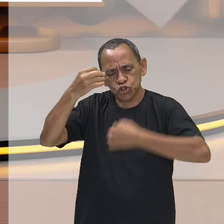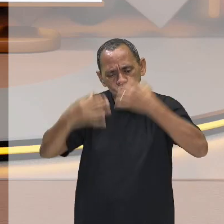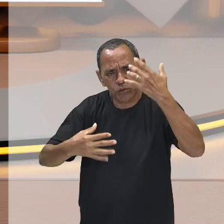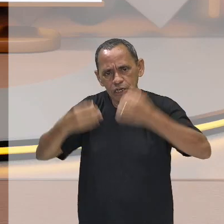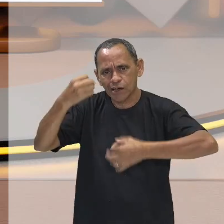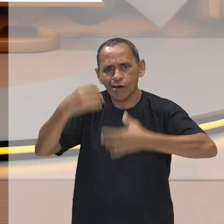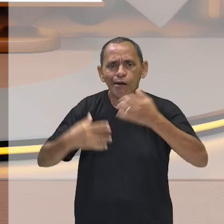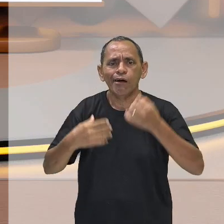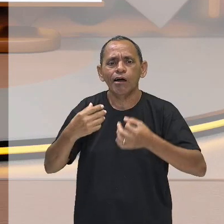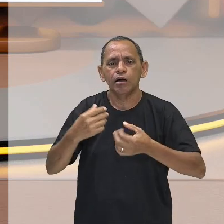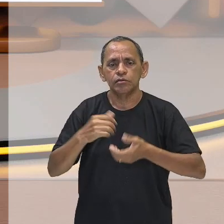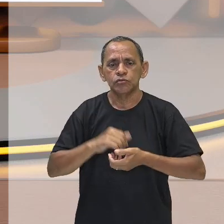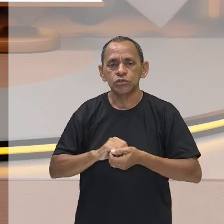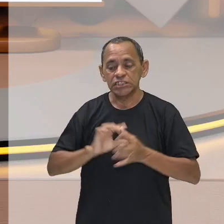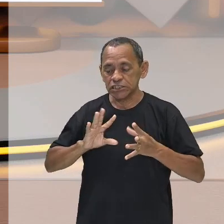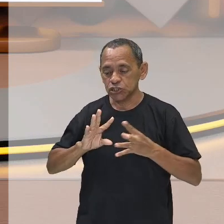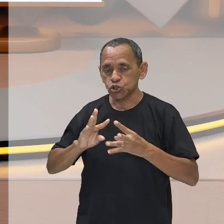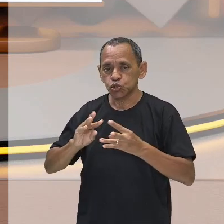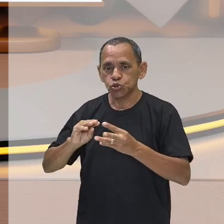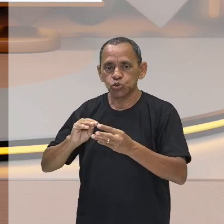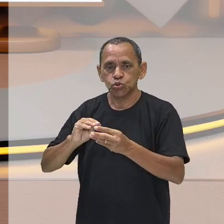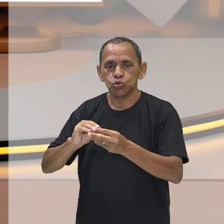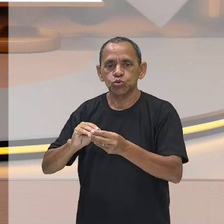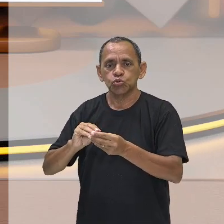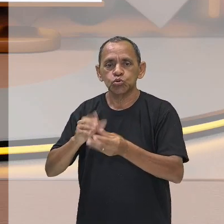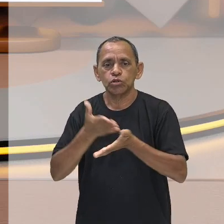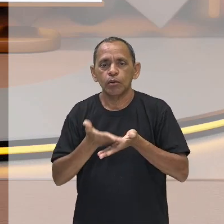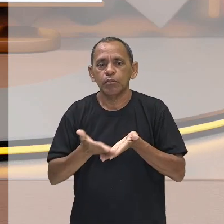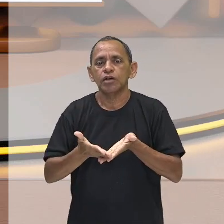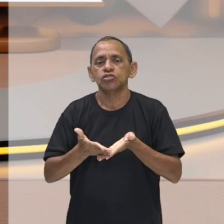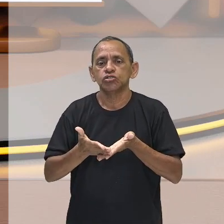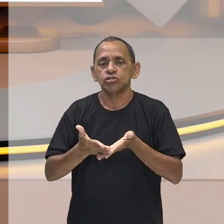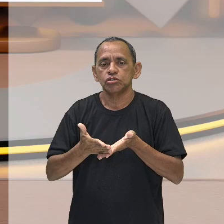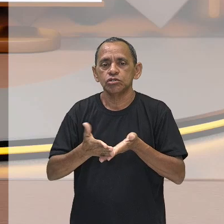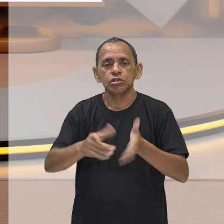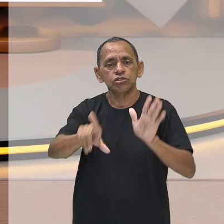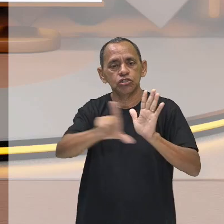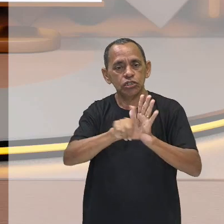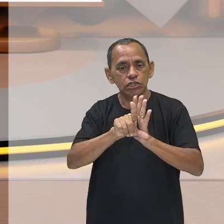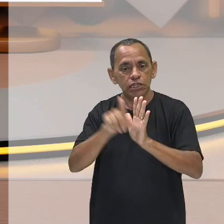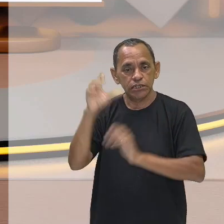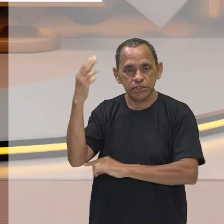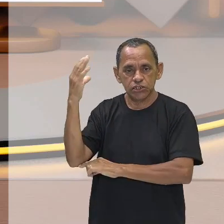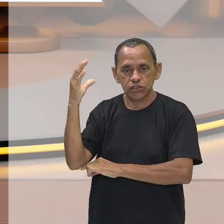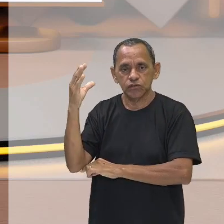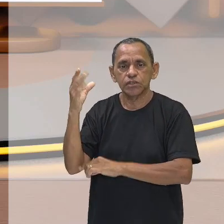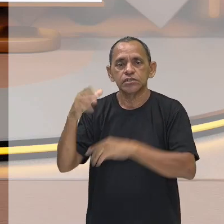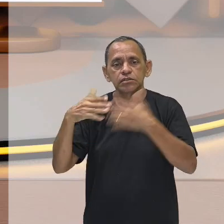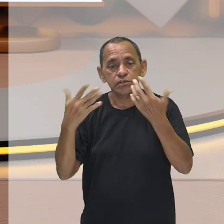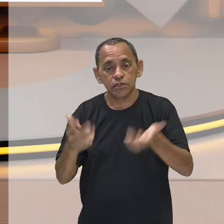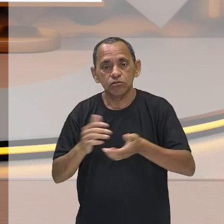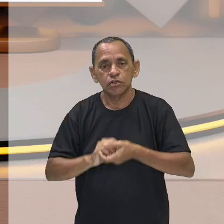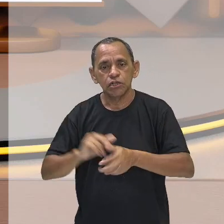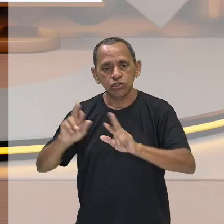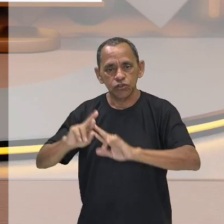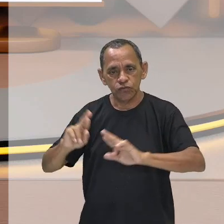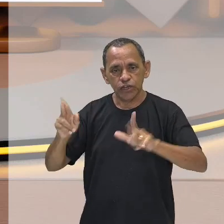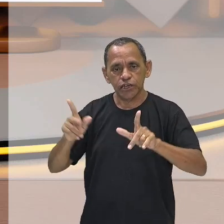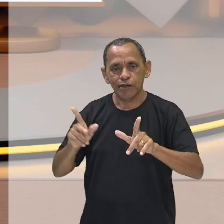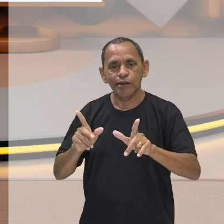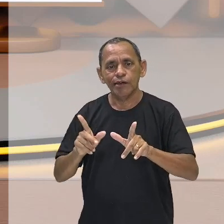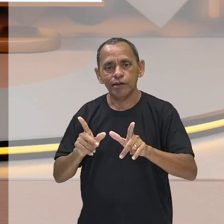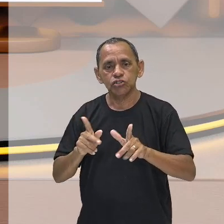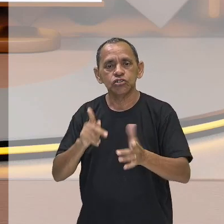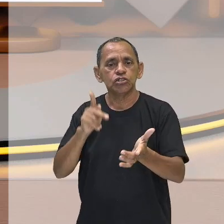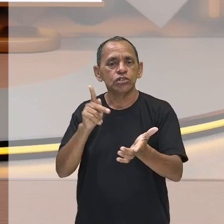totalmente a partir de leis científicas. Então, diferente da realidade física, da